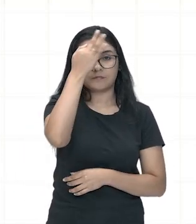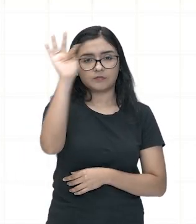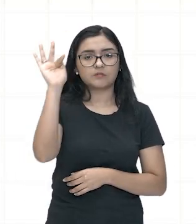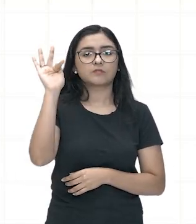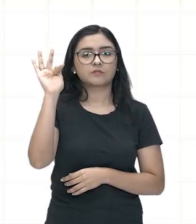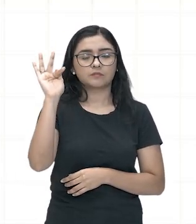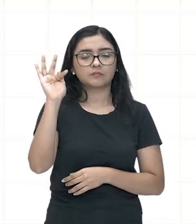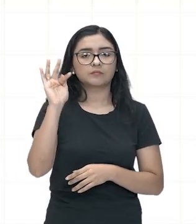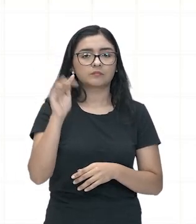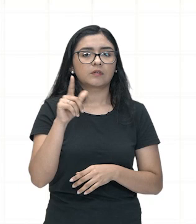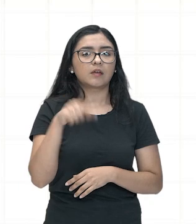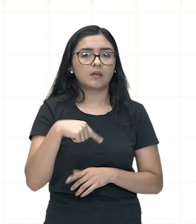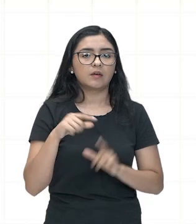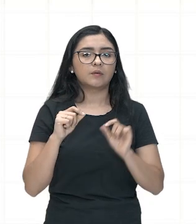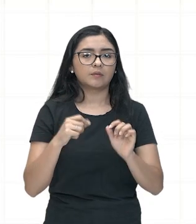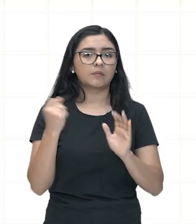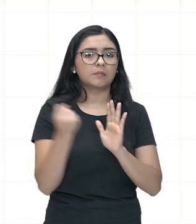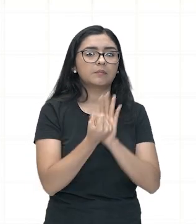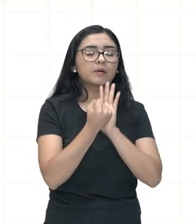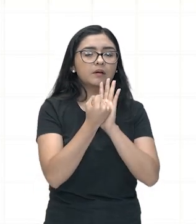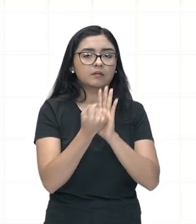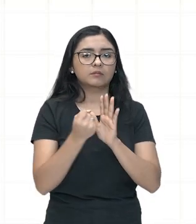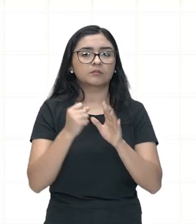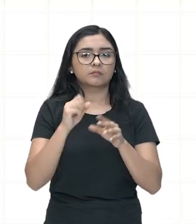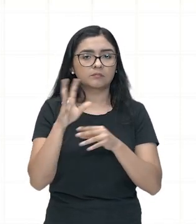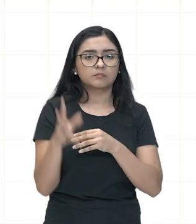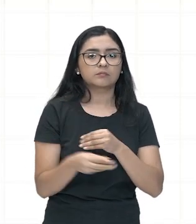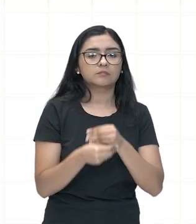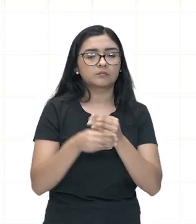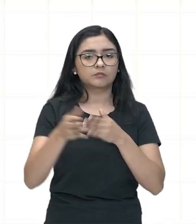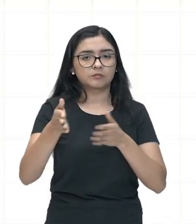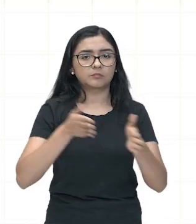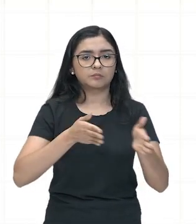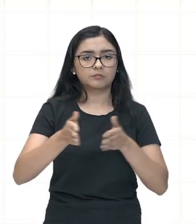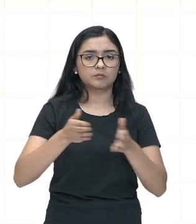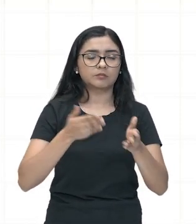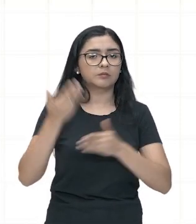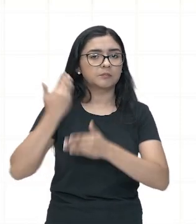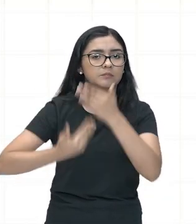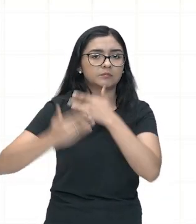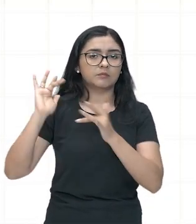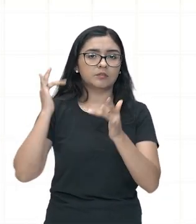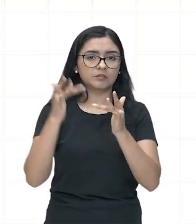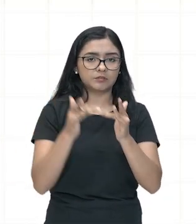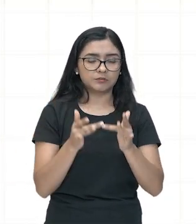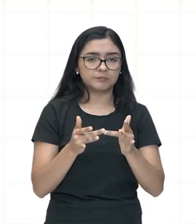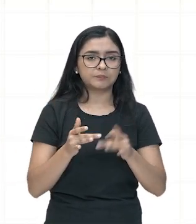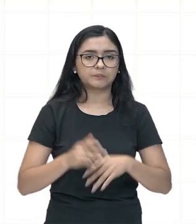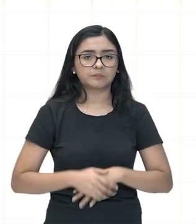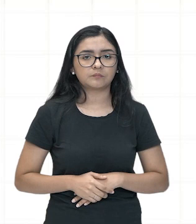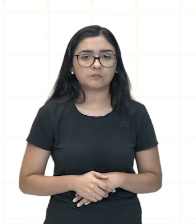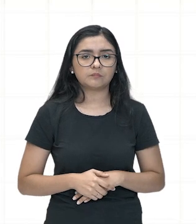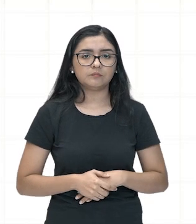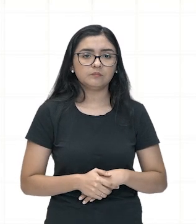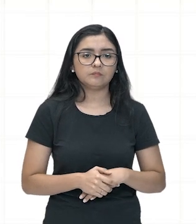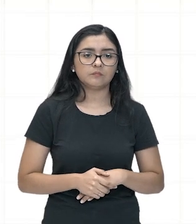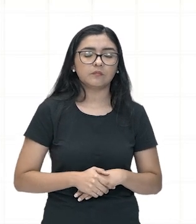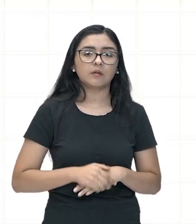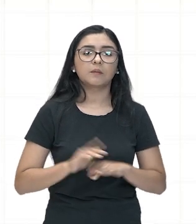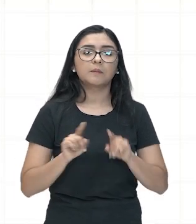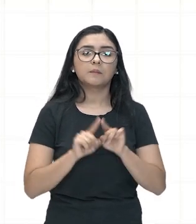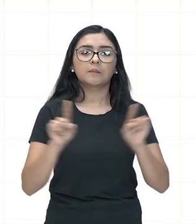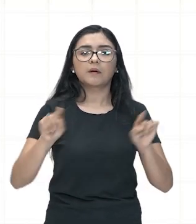ficou aí como uma grande contribuição deste período da Antiguidade Clássica, tá? Mas não foi só